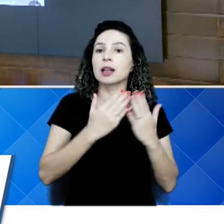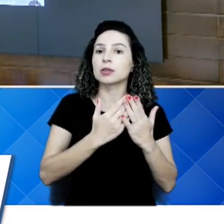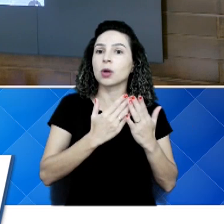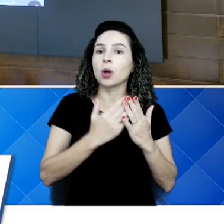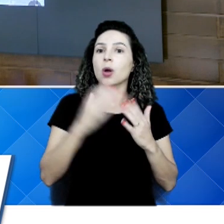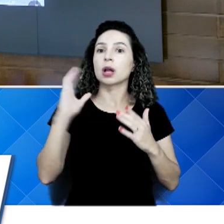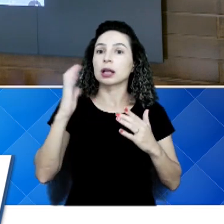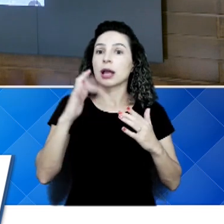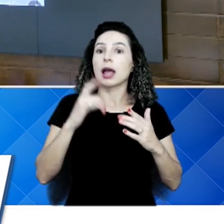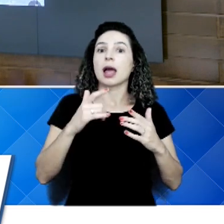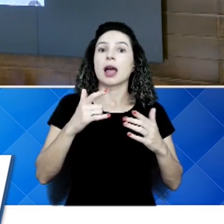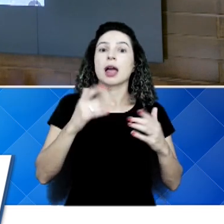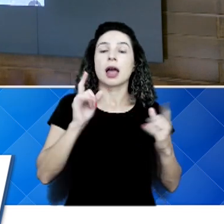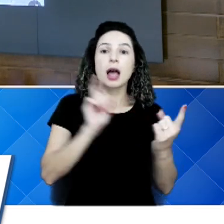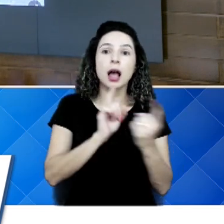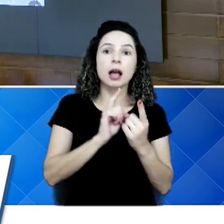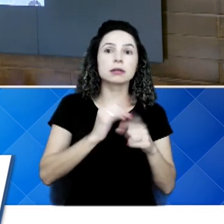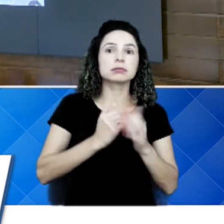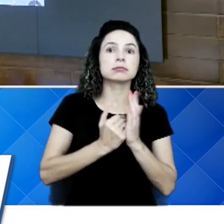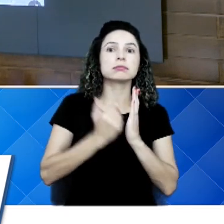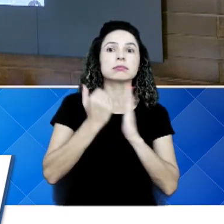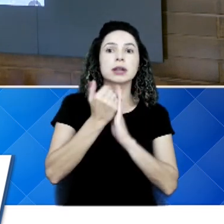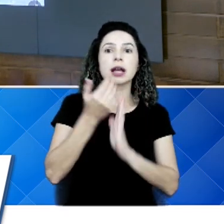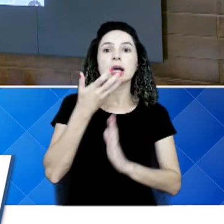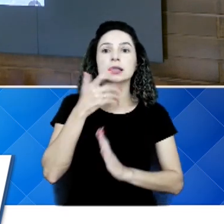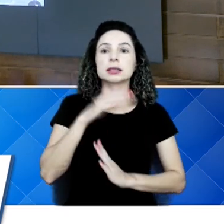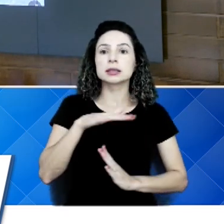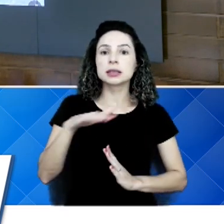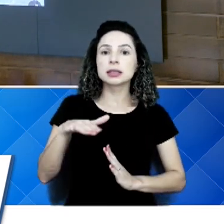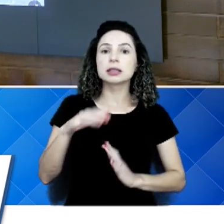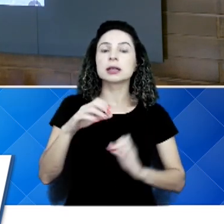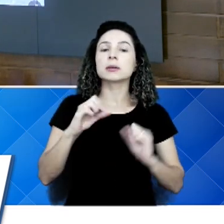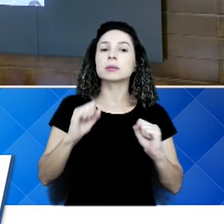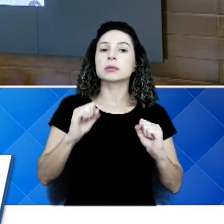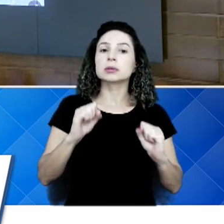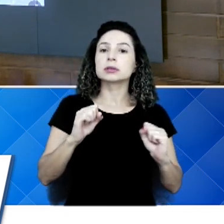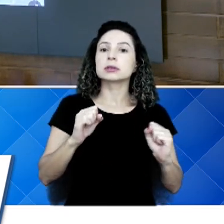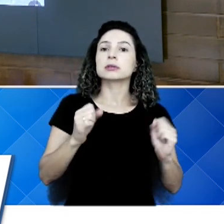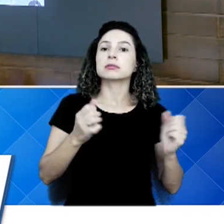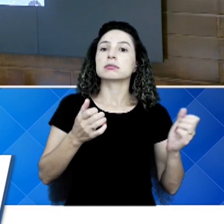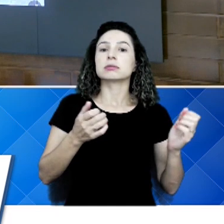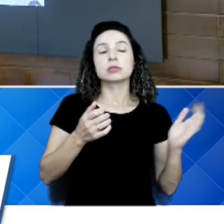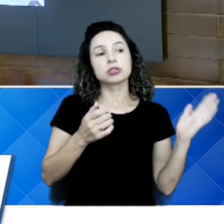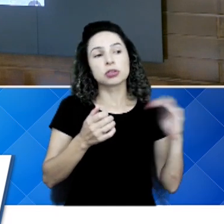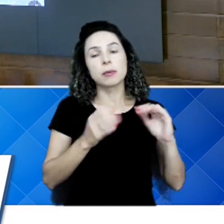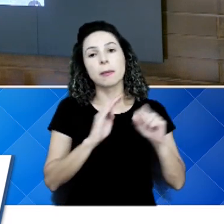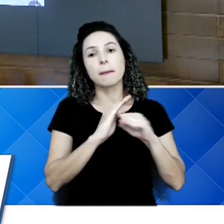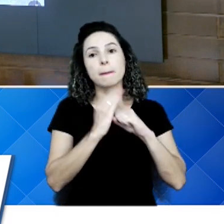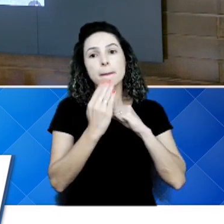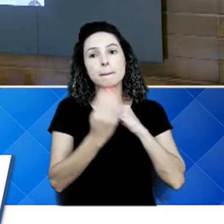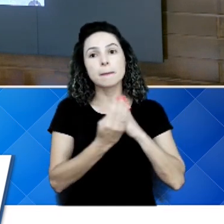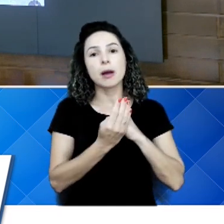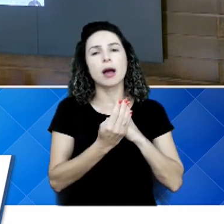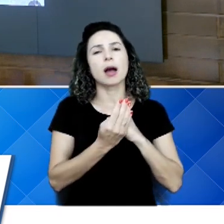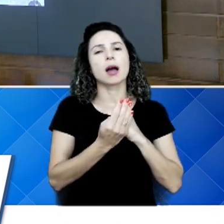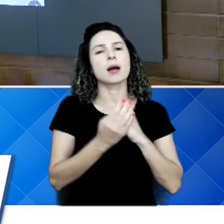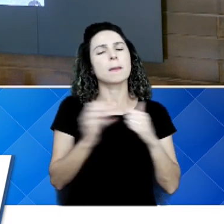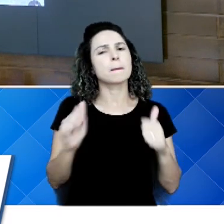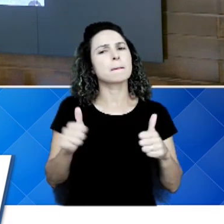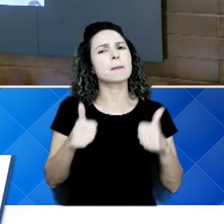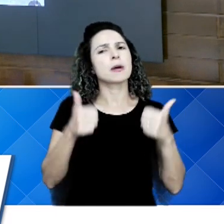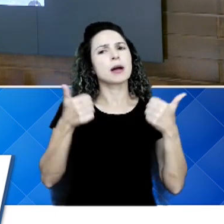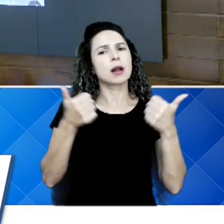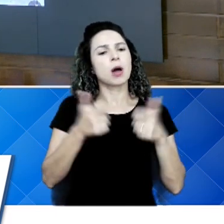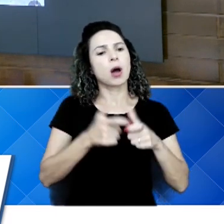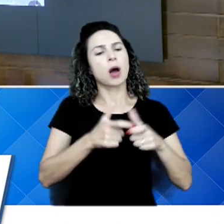crianças, que poderia trazer ali para o bairro uma situação bem melhor. Esse